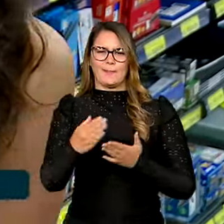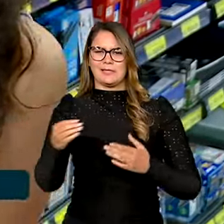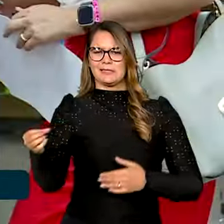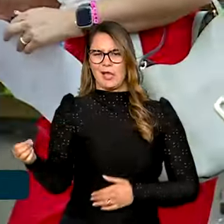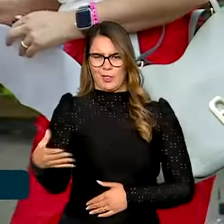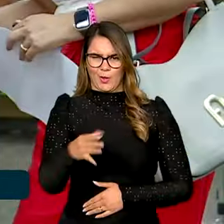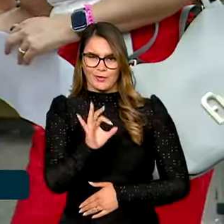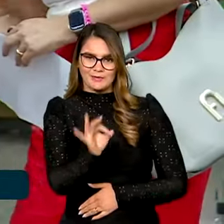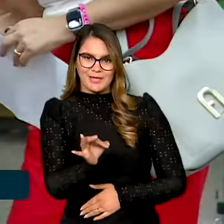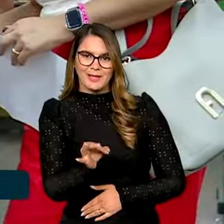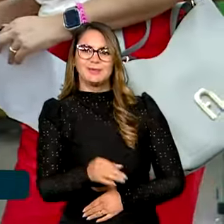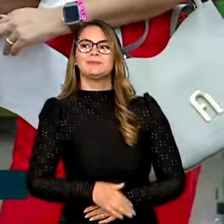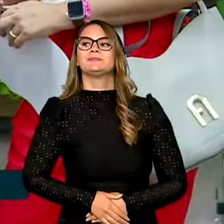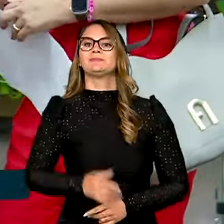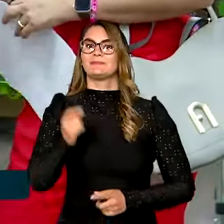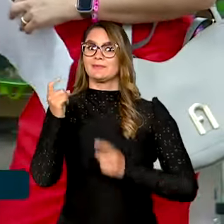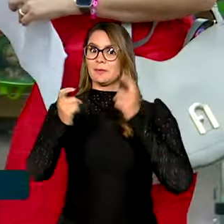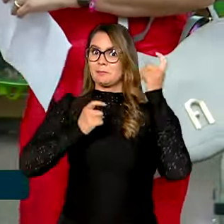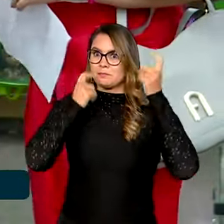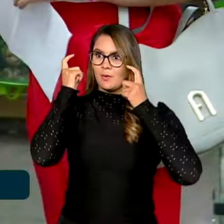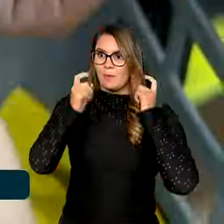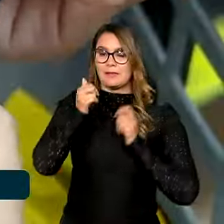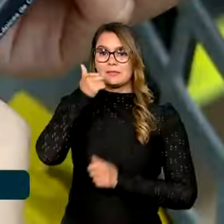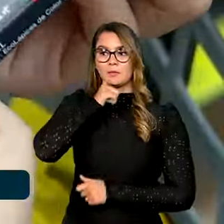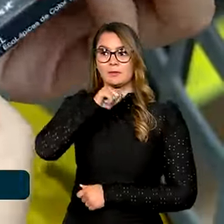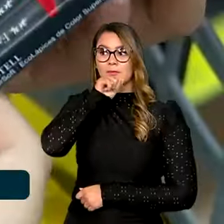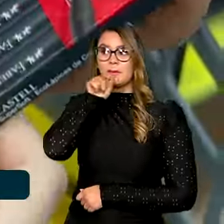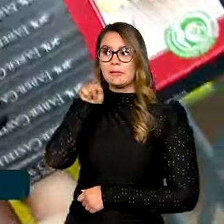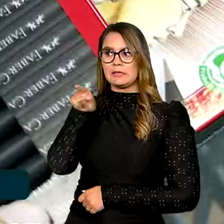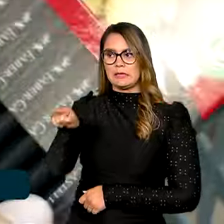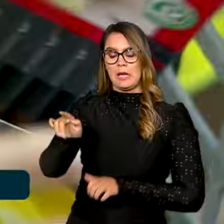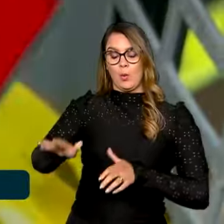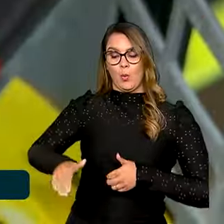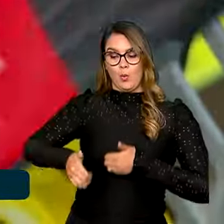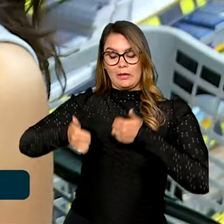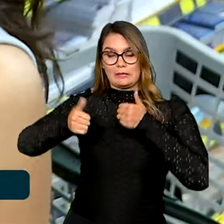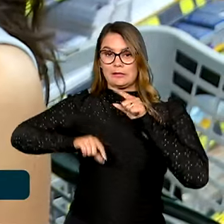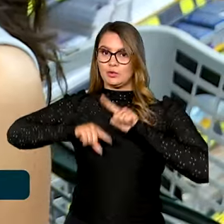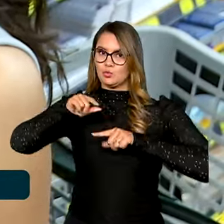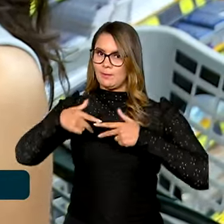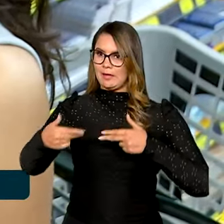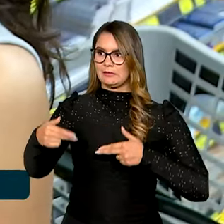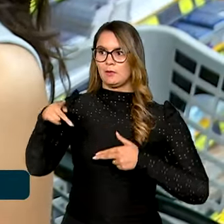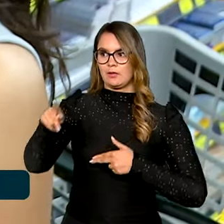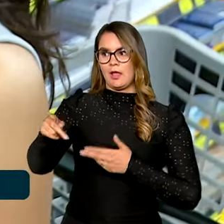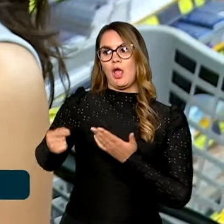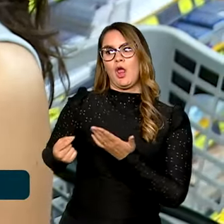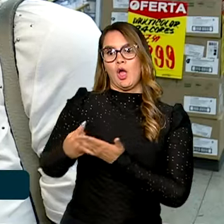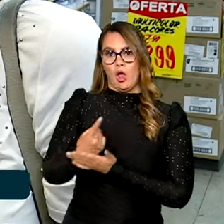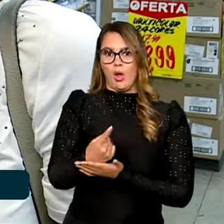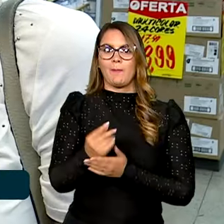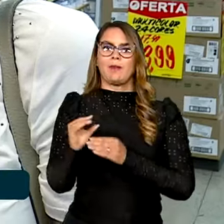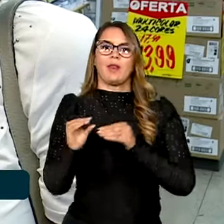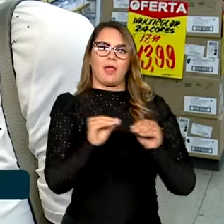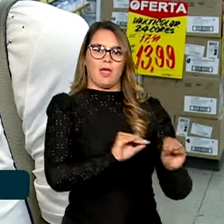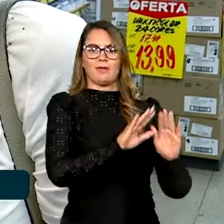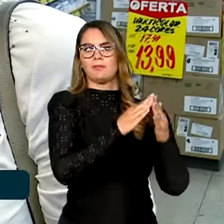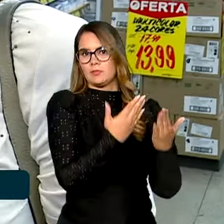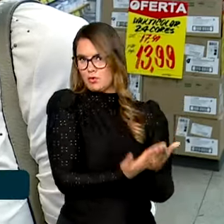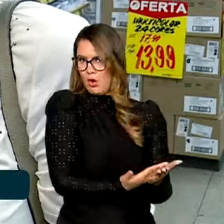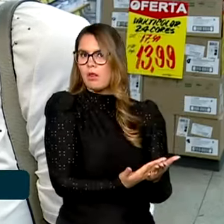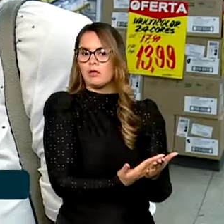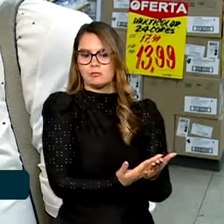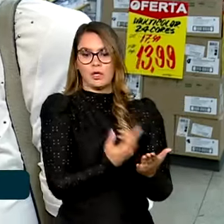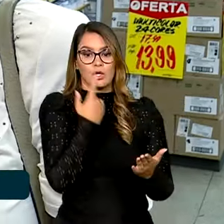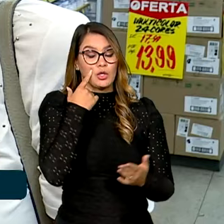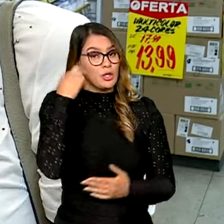muito bom. Uma das preocupações da mãe da Fernanda é a qualidade dos materiais que a filha leva para a escola. O que nós olhamos, assim,